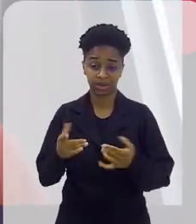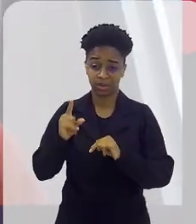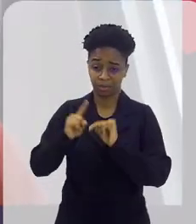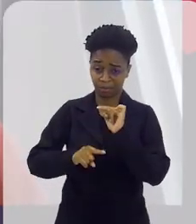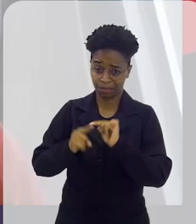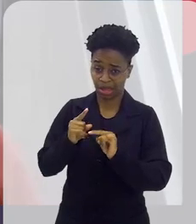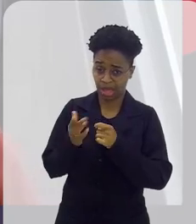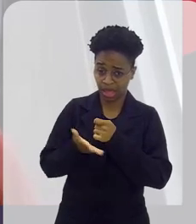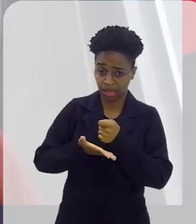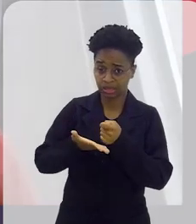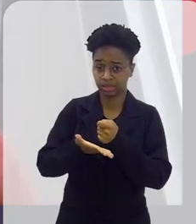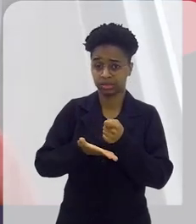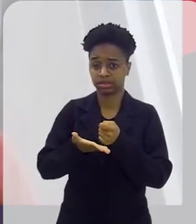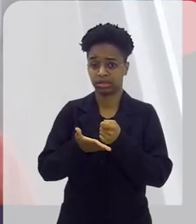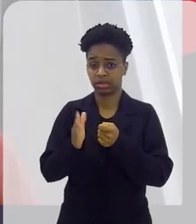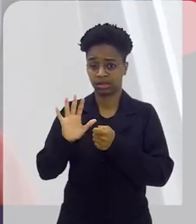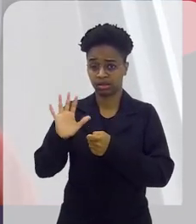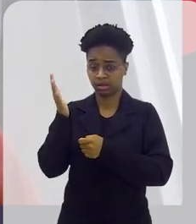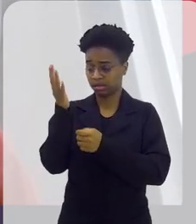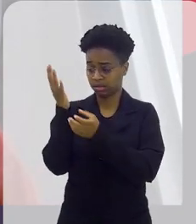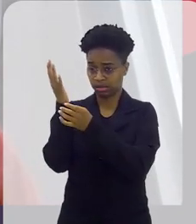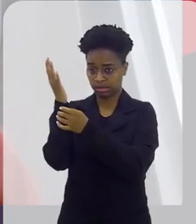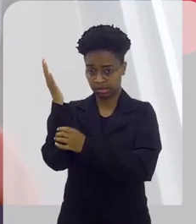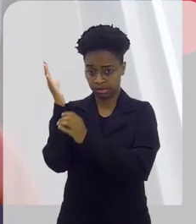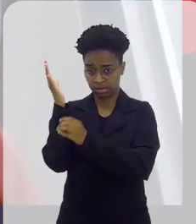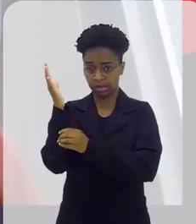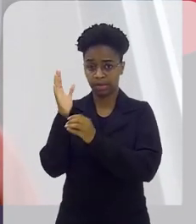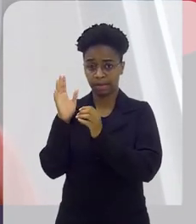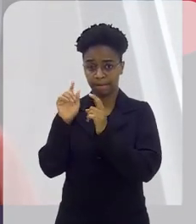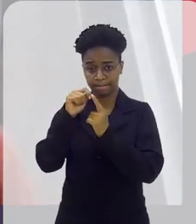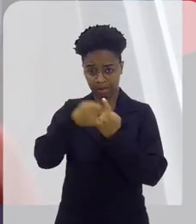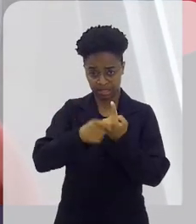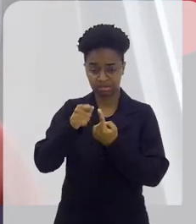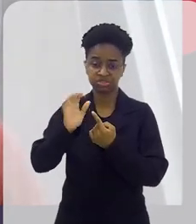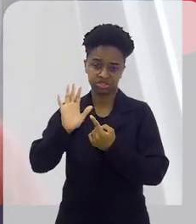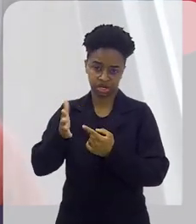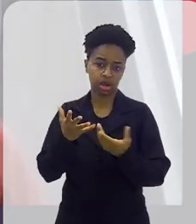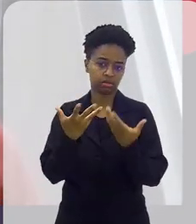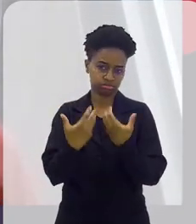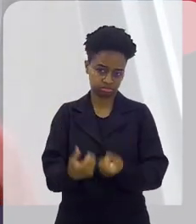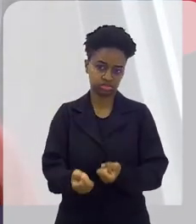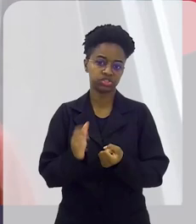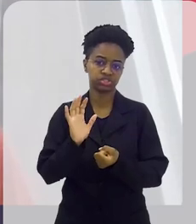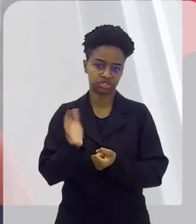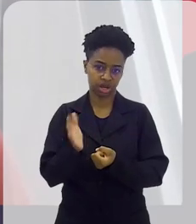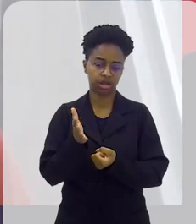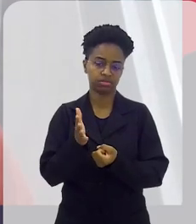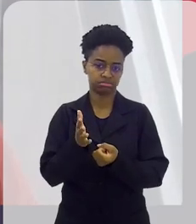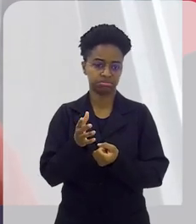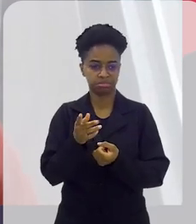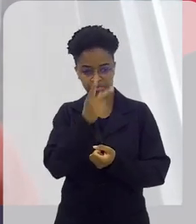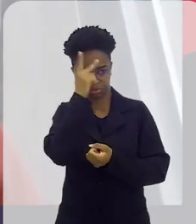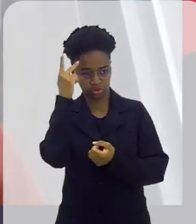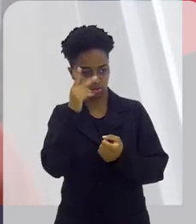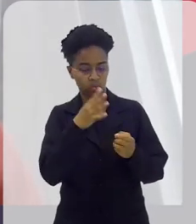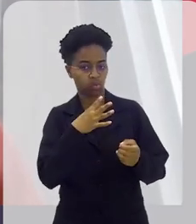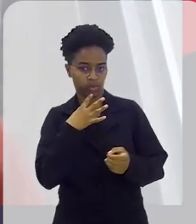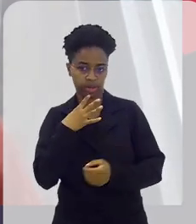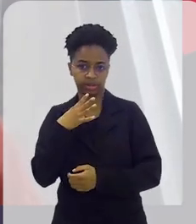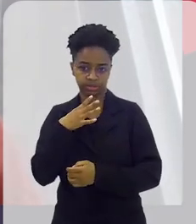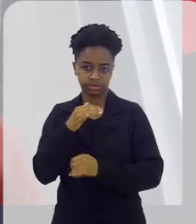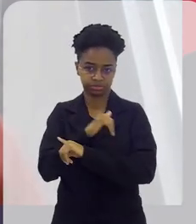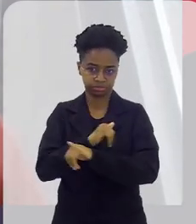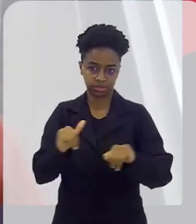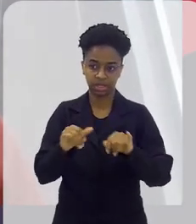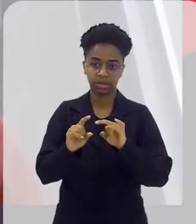da matéria firma, né? A fibra da bananeira, ela já é muito bem aceita, ela é muito bem vista, né? Ela